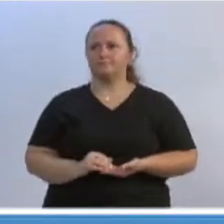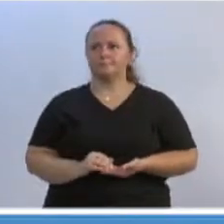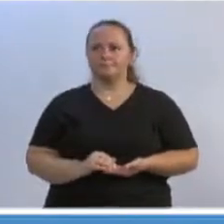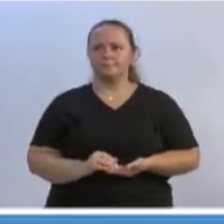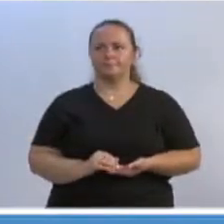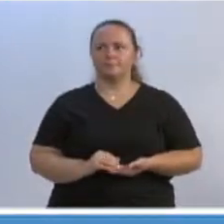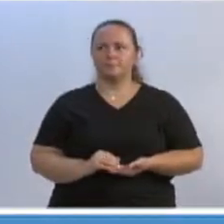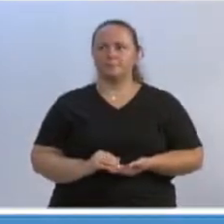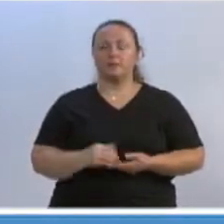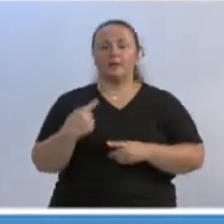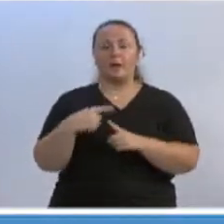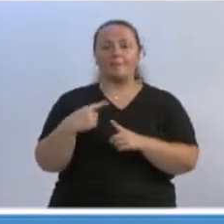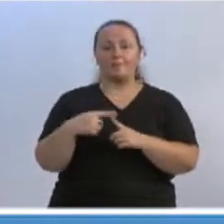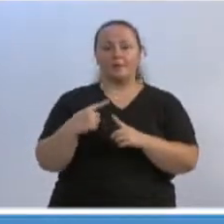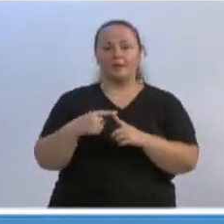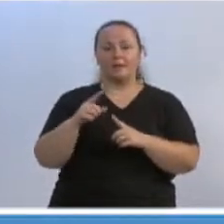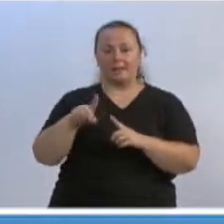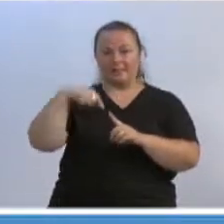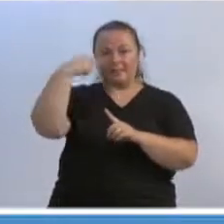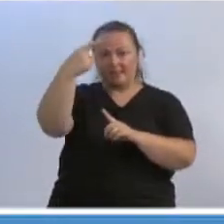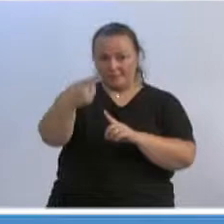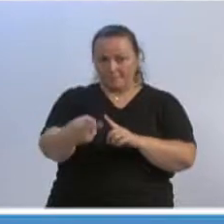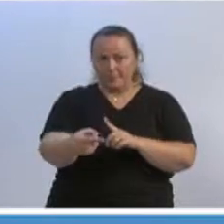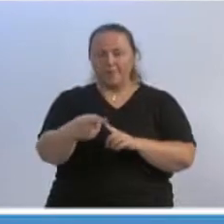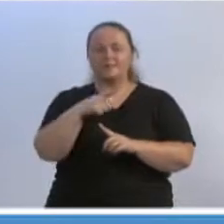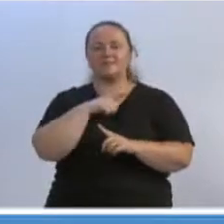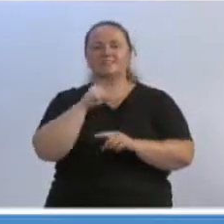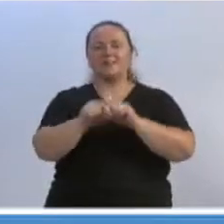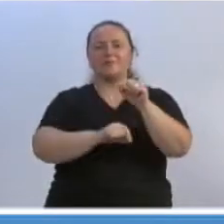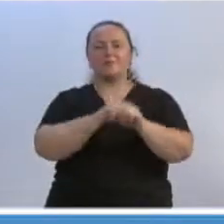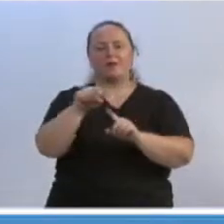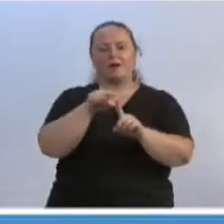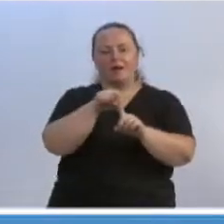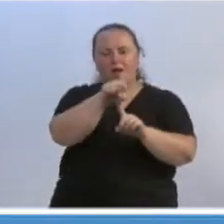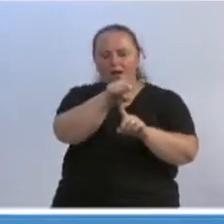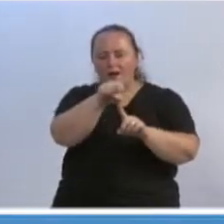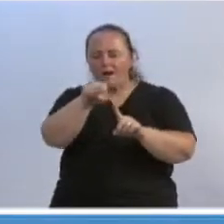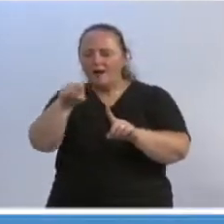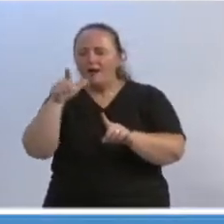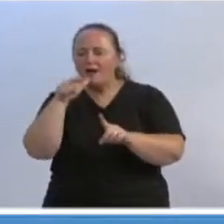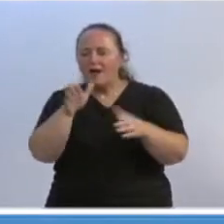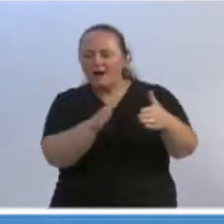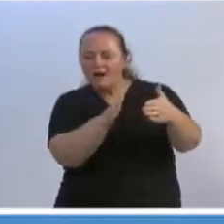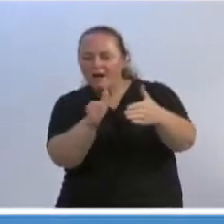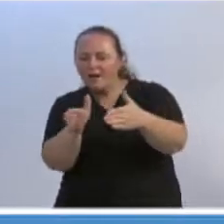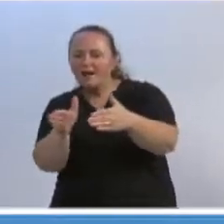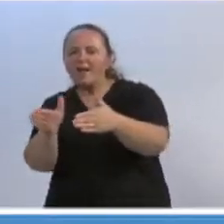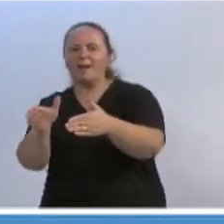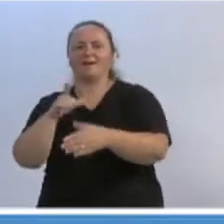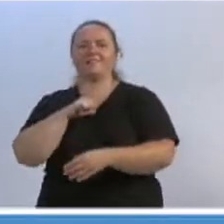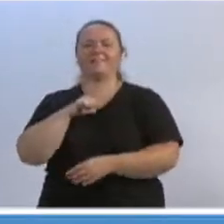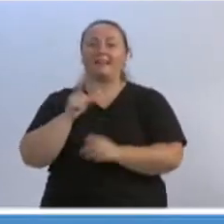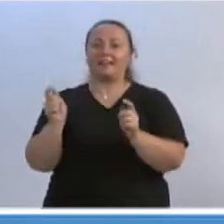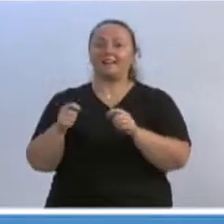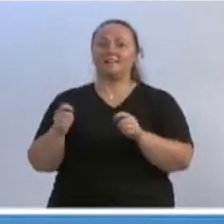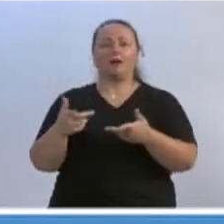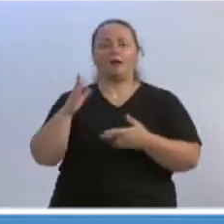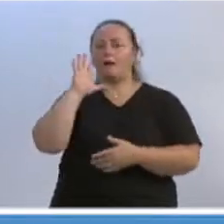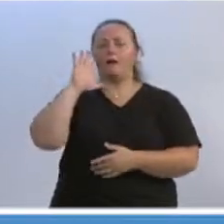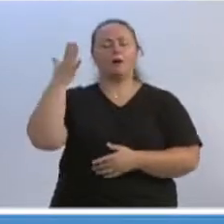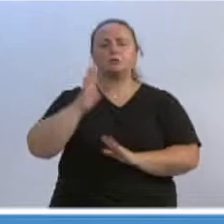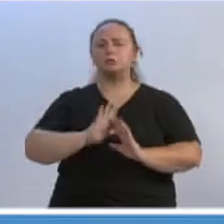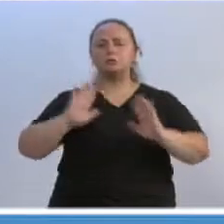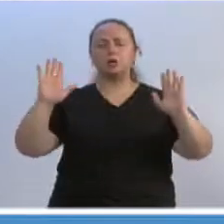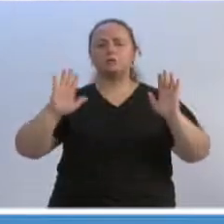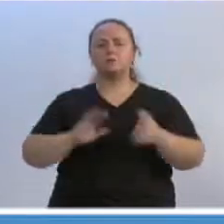ela faz um L, que vai sair ali na Franz Wolles, onde tem uma passagem que sai bem atrás do ponto de ônibus. E estaria resolvido o